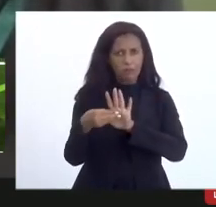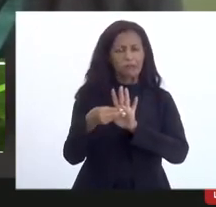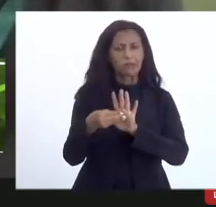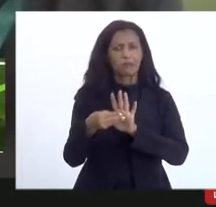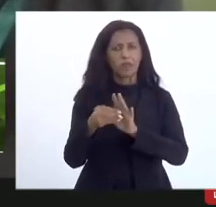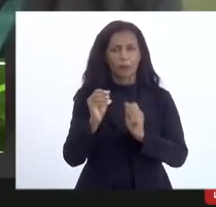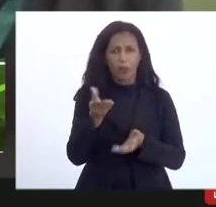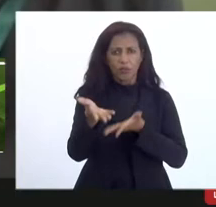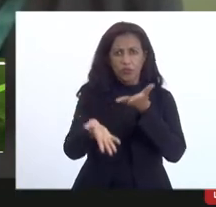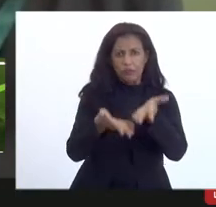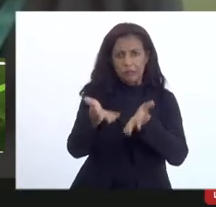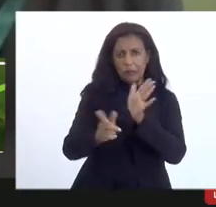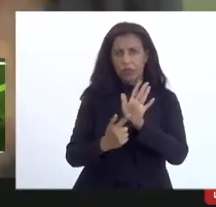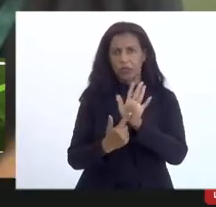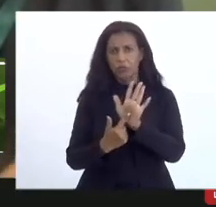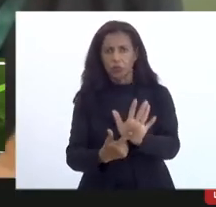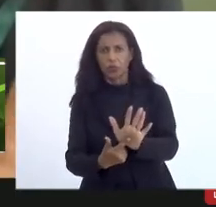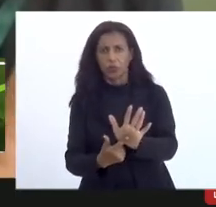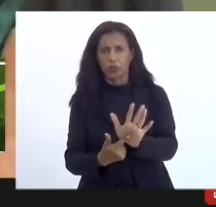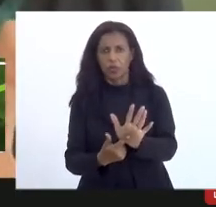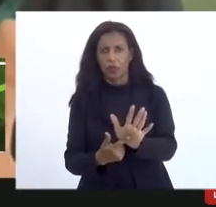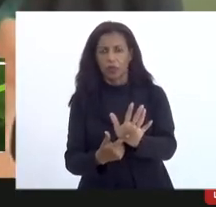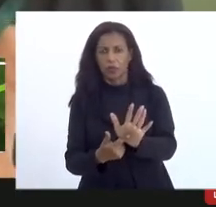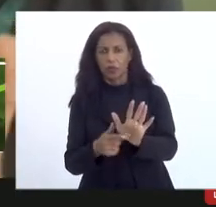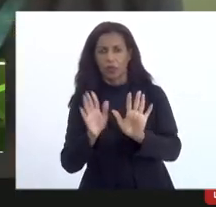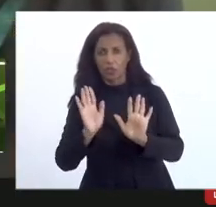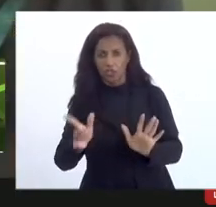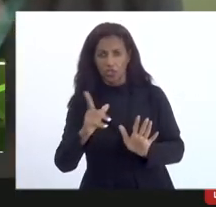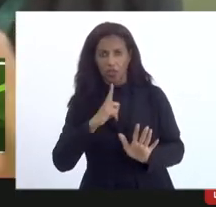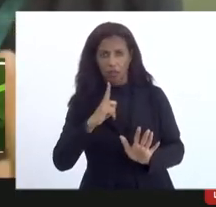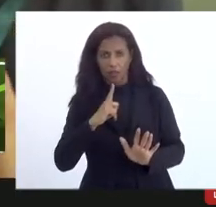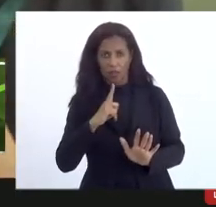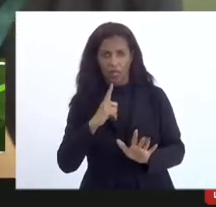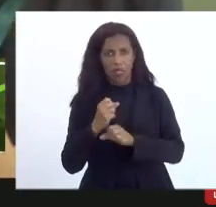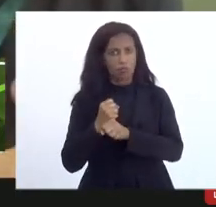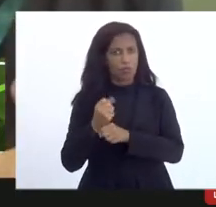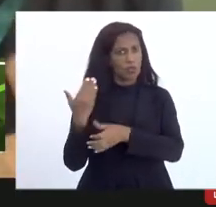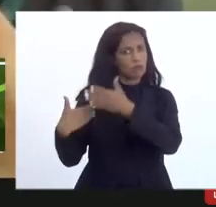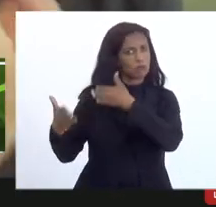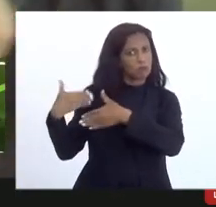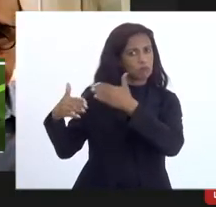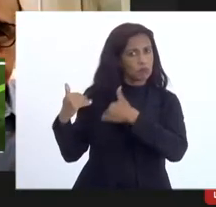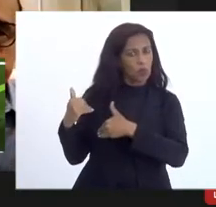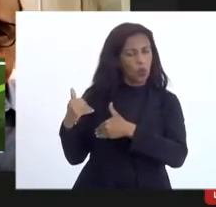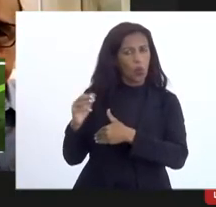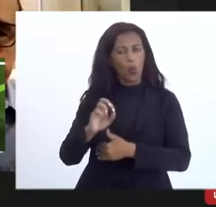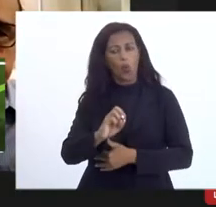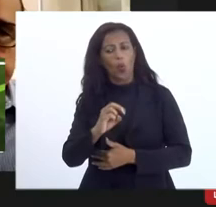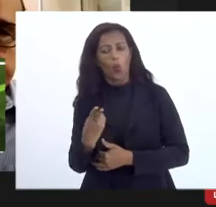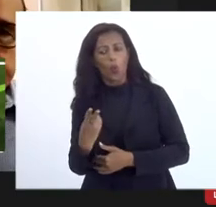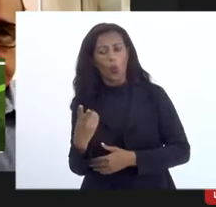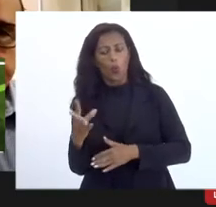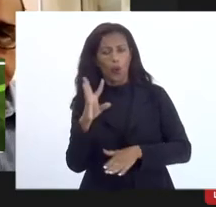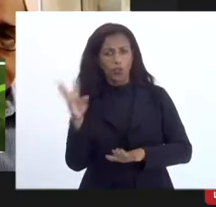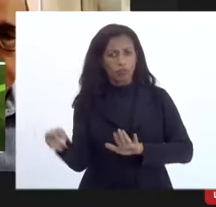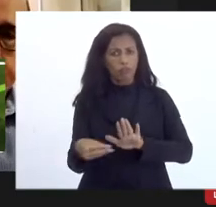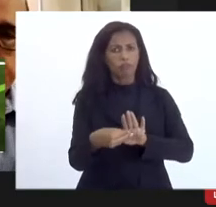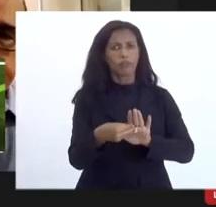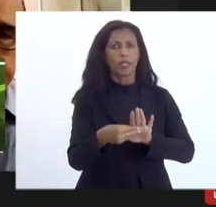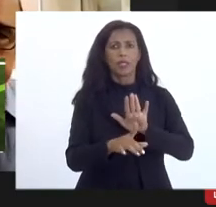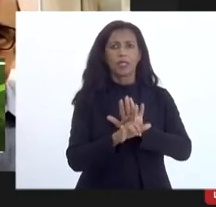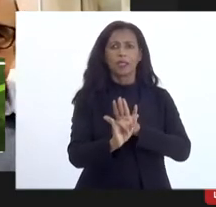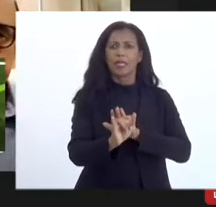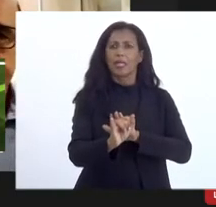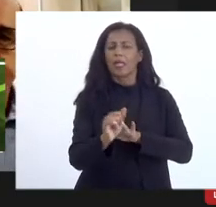poderia tratar de amostragem em relação ao passivo que existe nos anos anteriores a gente poderia aplicar essa lei ou